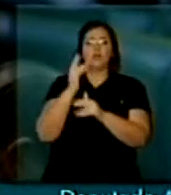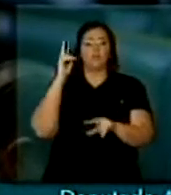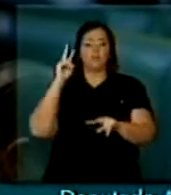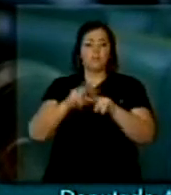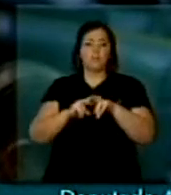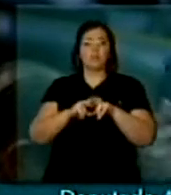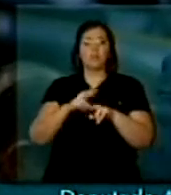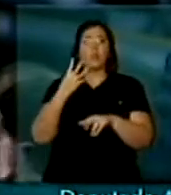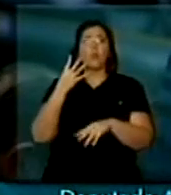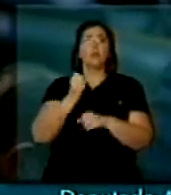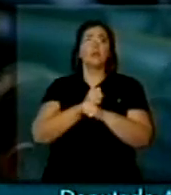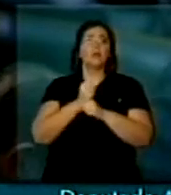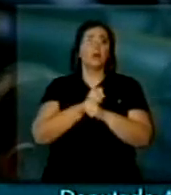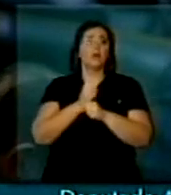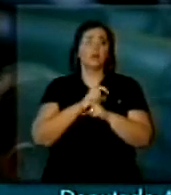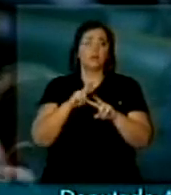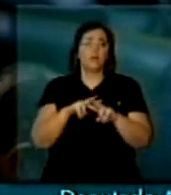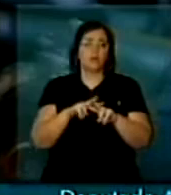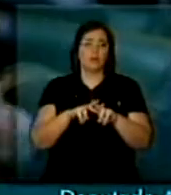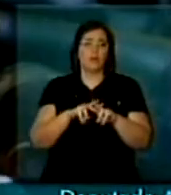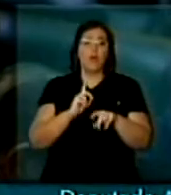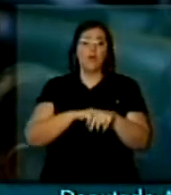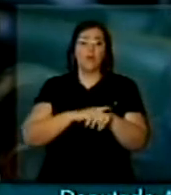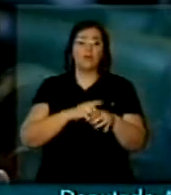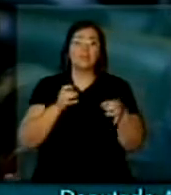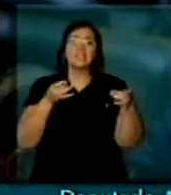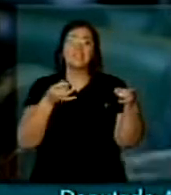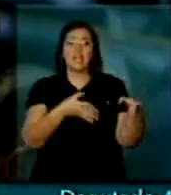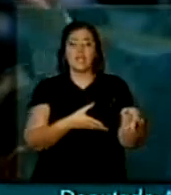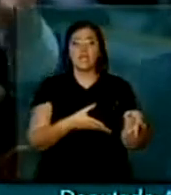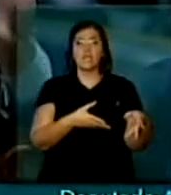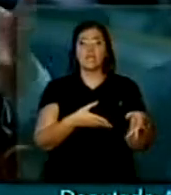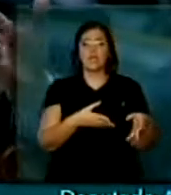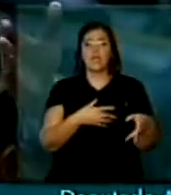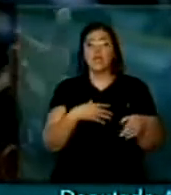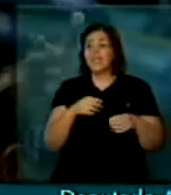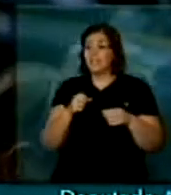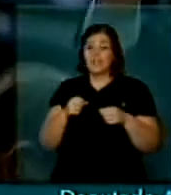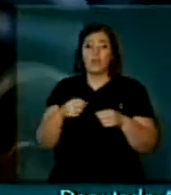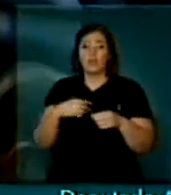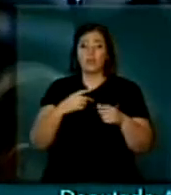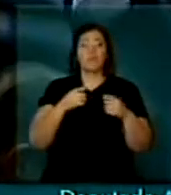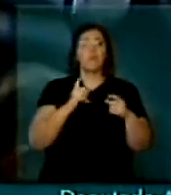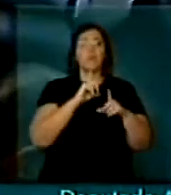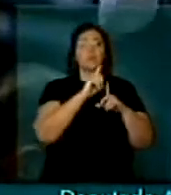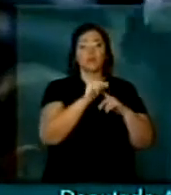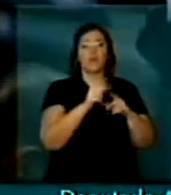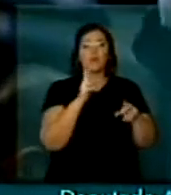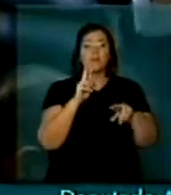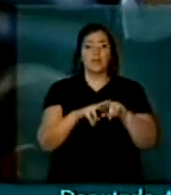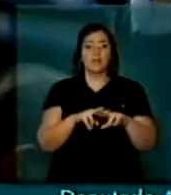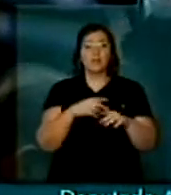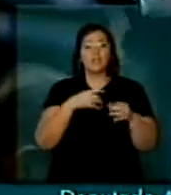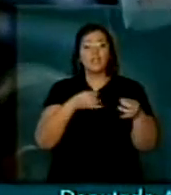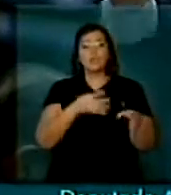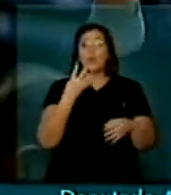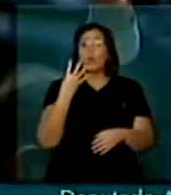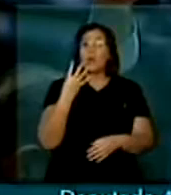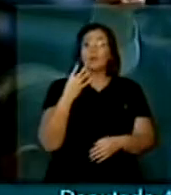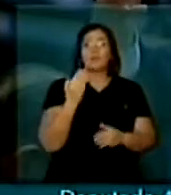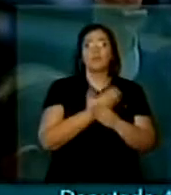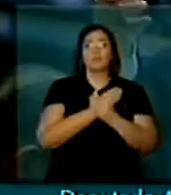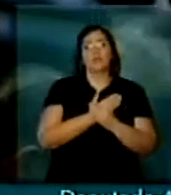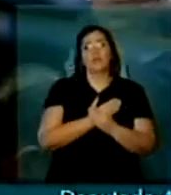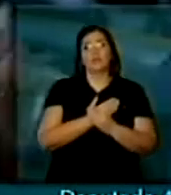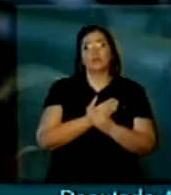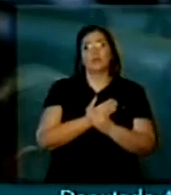sair, me deu a graça, me fez a graça de deixar meia dúzia de processo. Ganho todos. Vou ganhando. Recentemente, ganhei mais um aqui